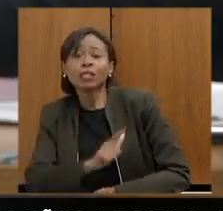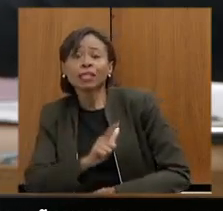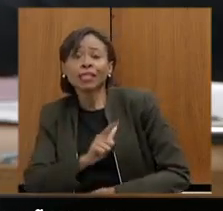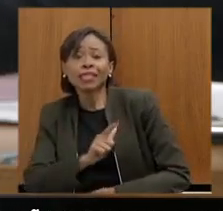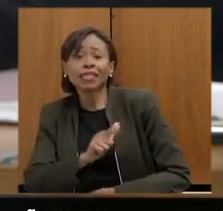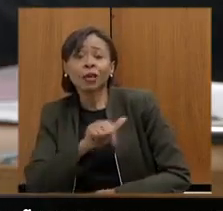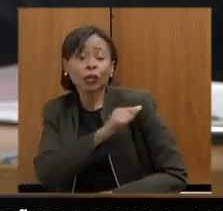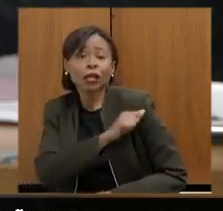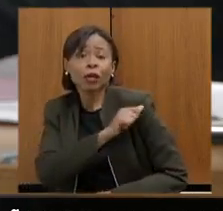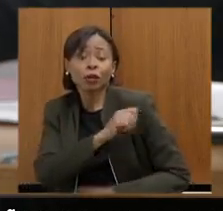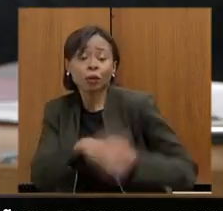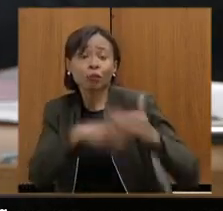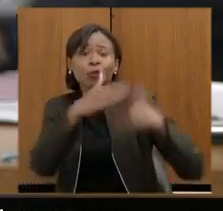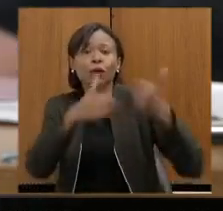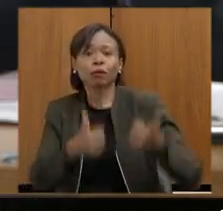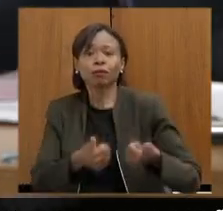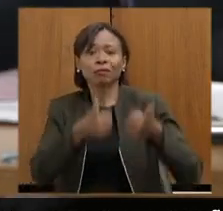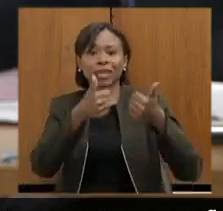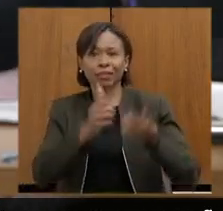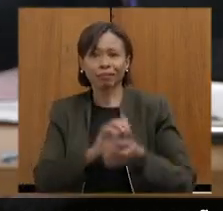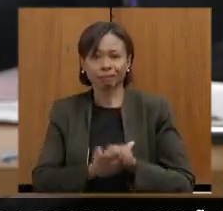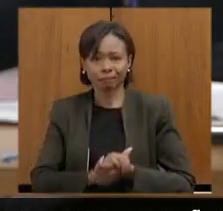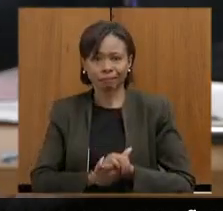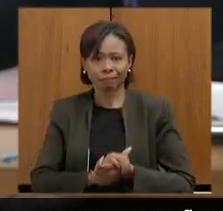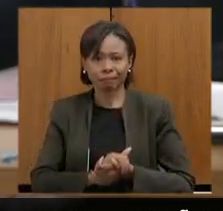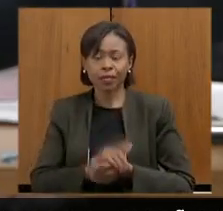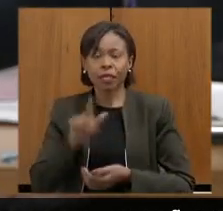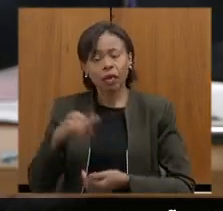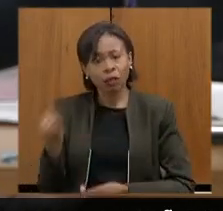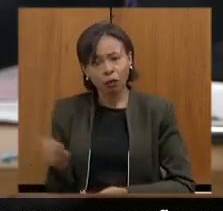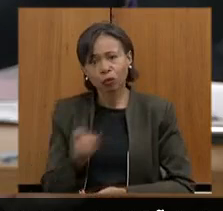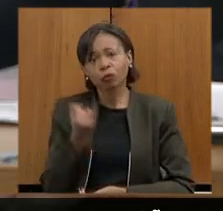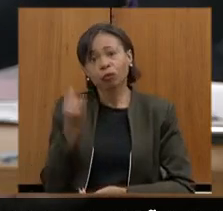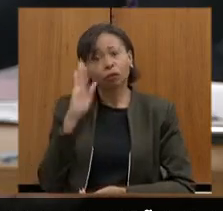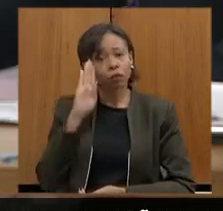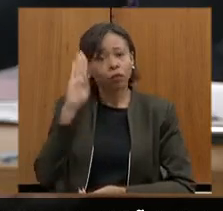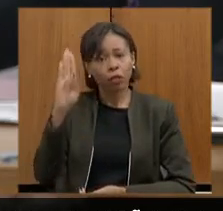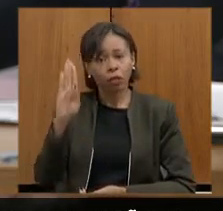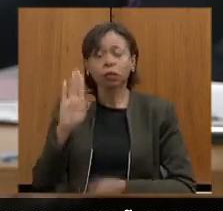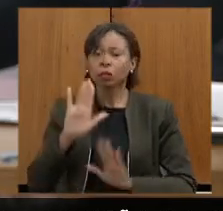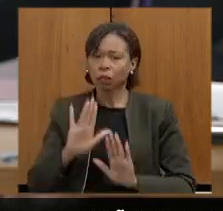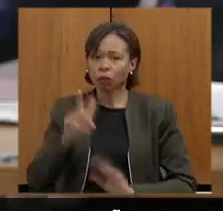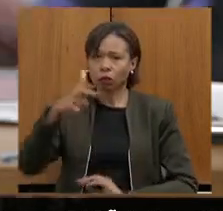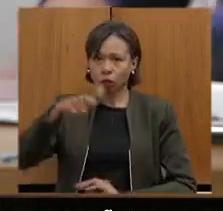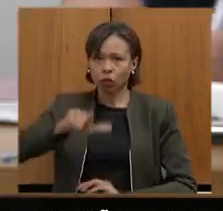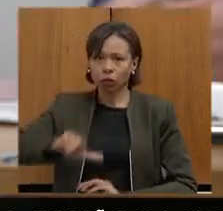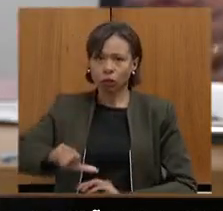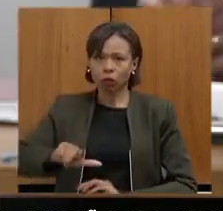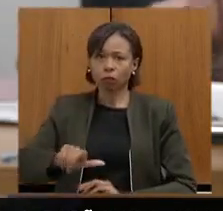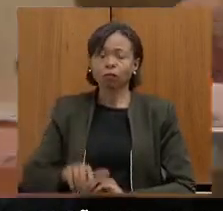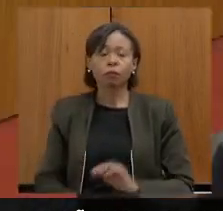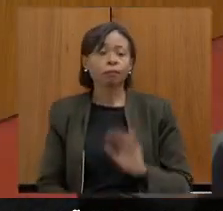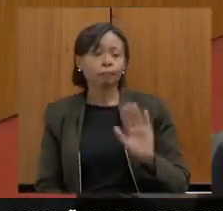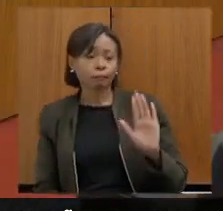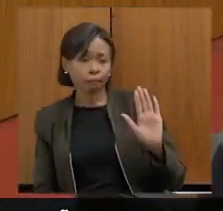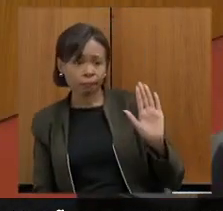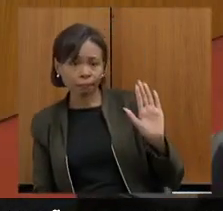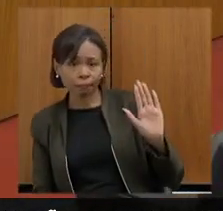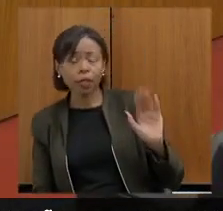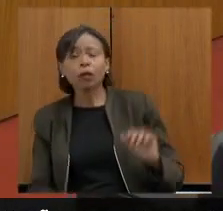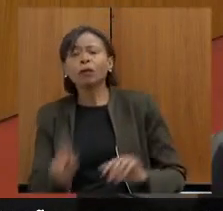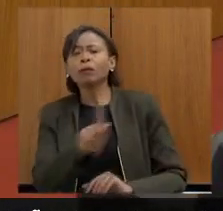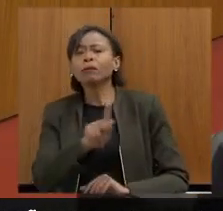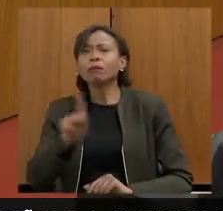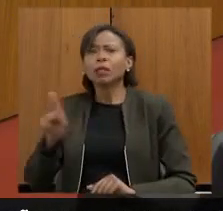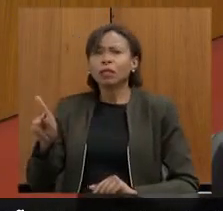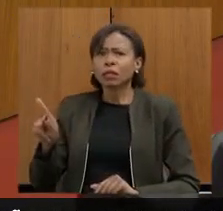é um ponto fundamental. Então, mais uma vez... Presidente, eu acho que, pelo menos